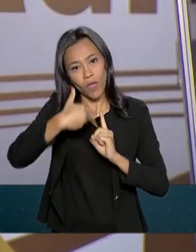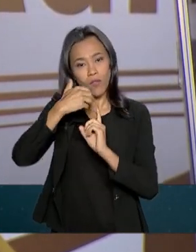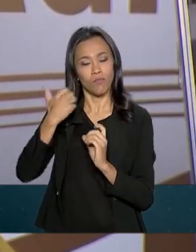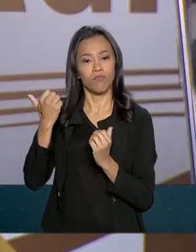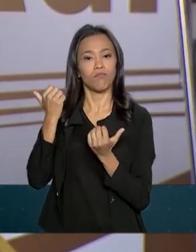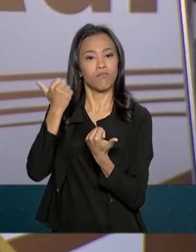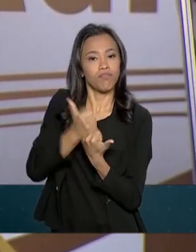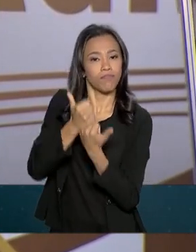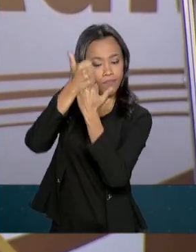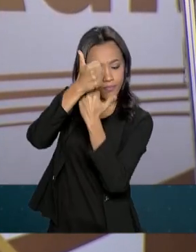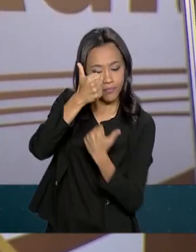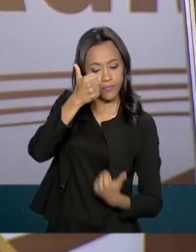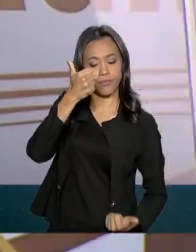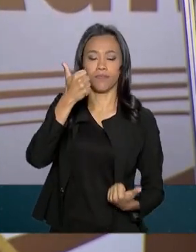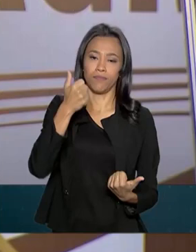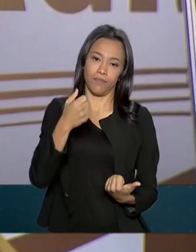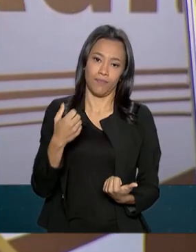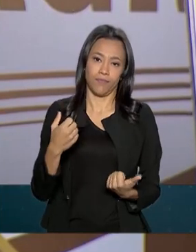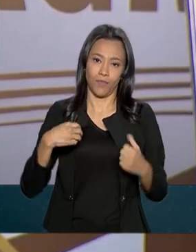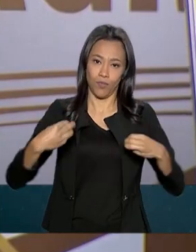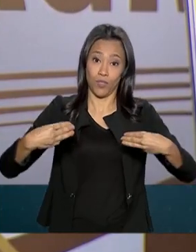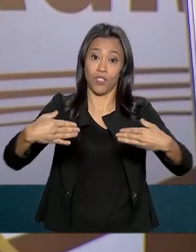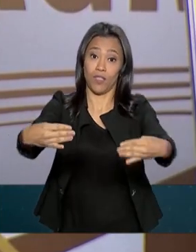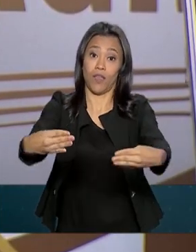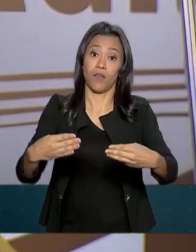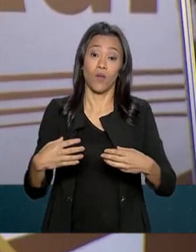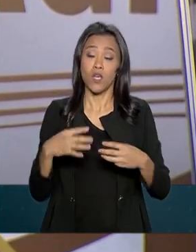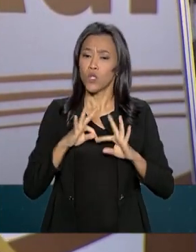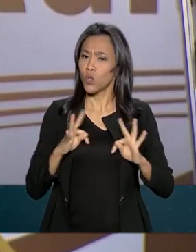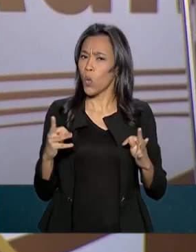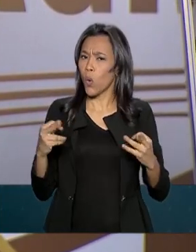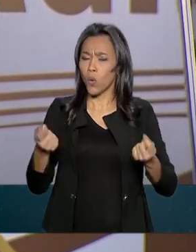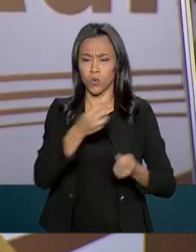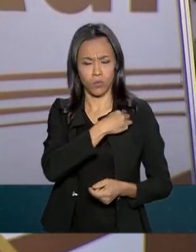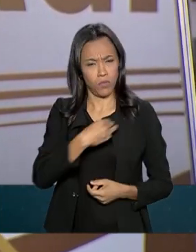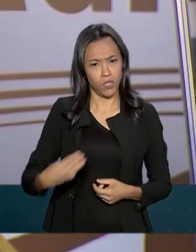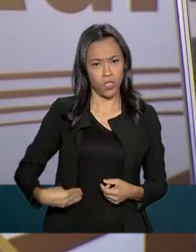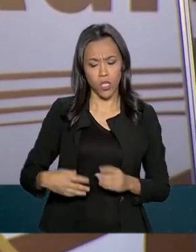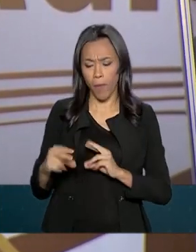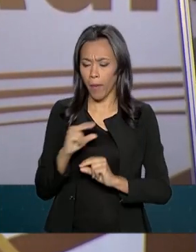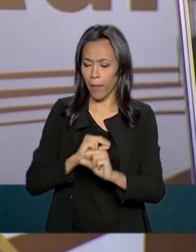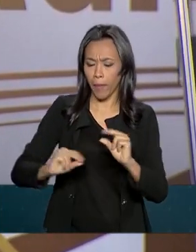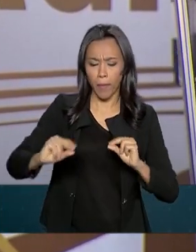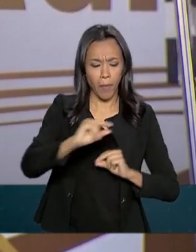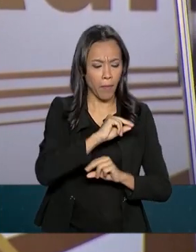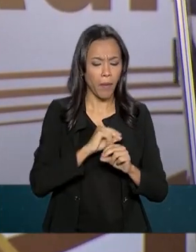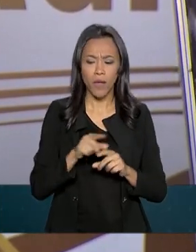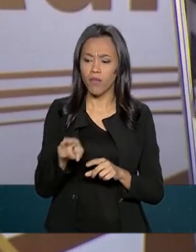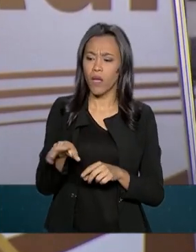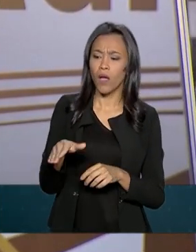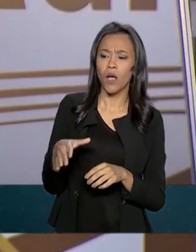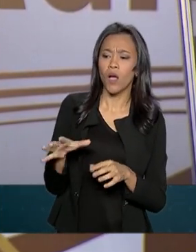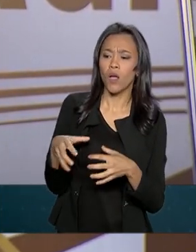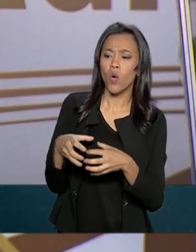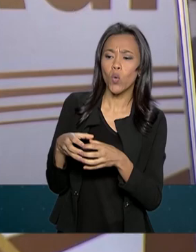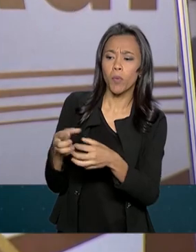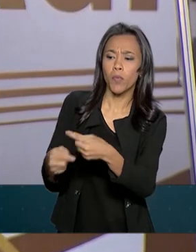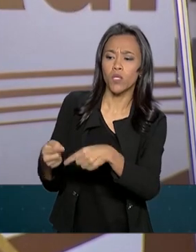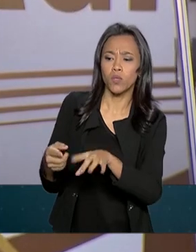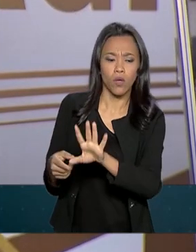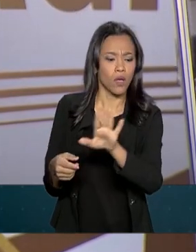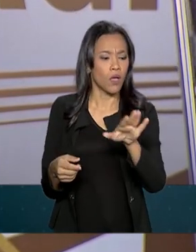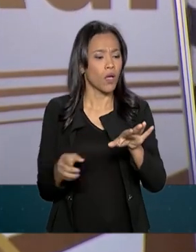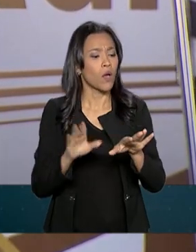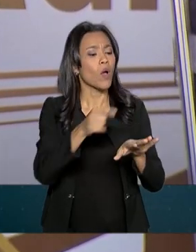ministros conversam entre si. Ninguém tem que se preocupar qual é seu partido, qual a sua opção,